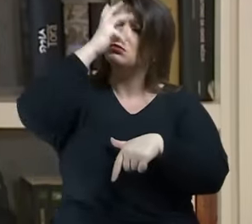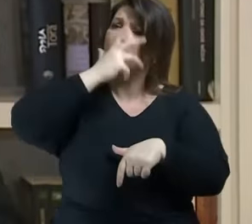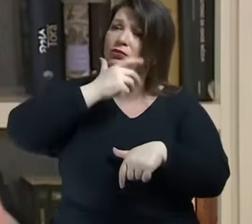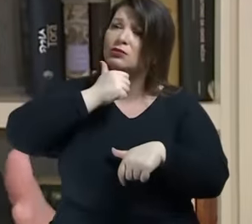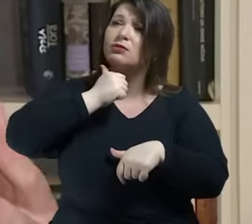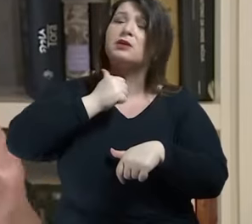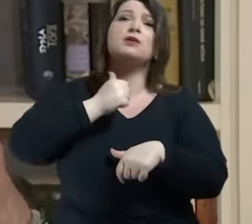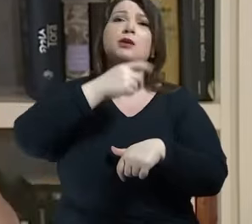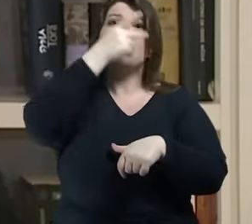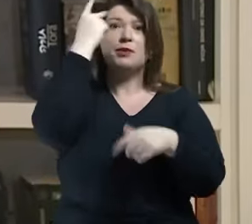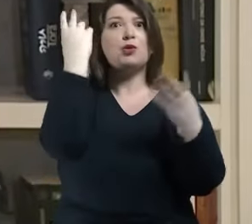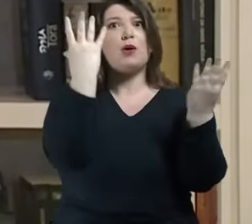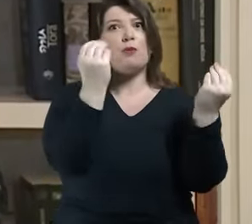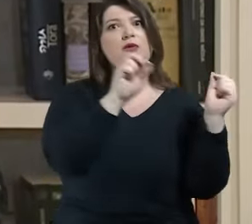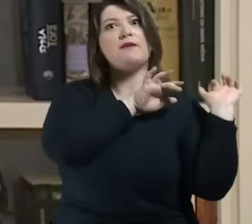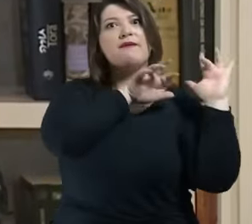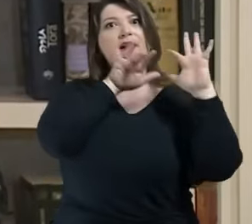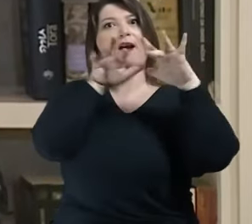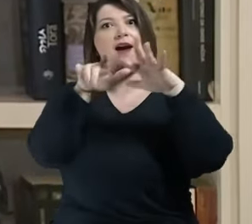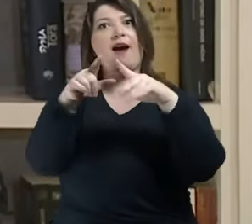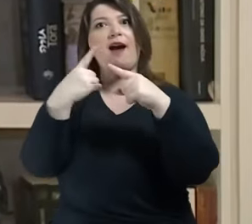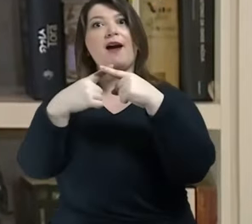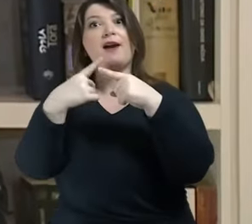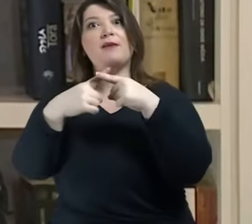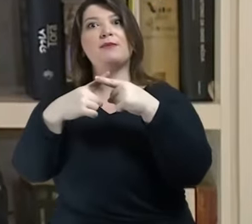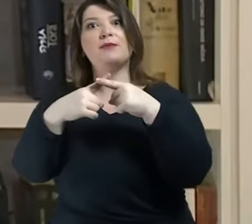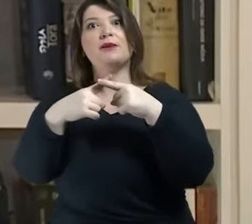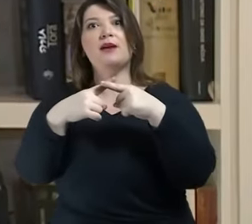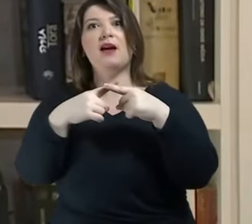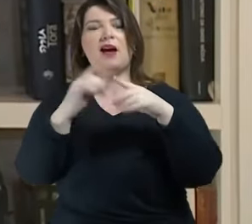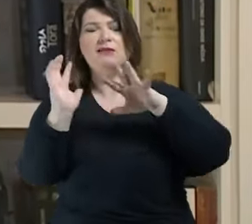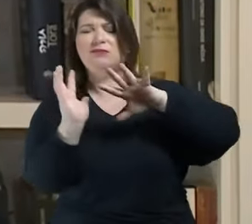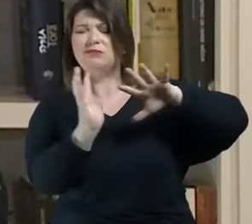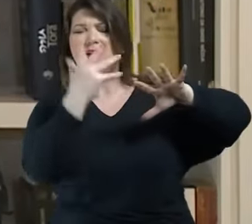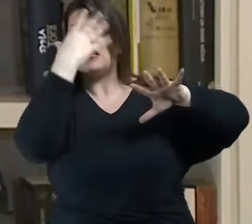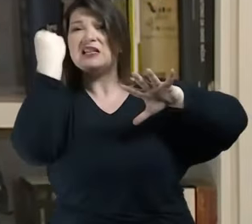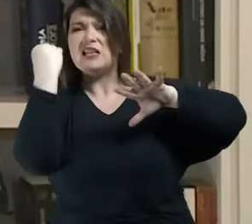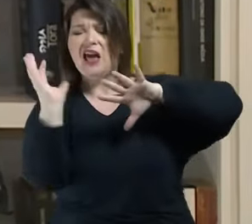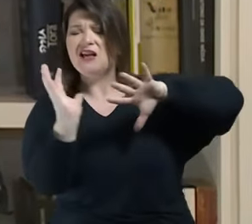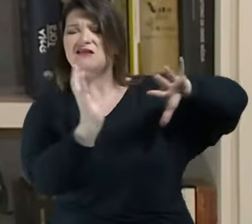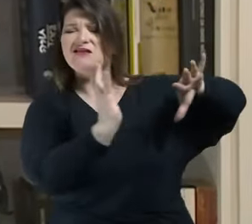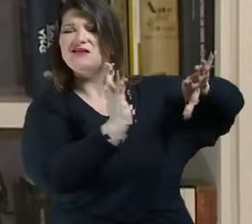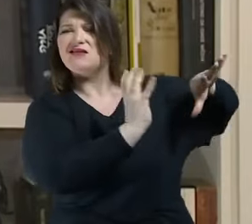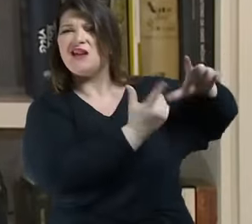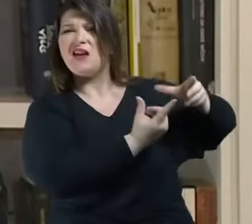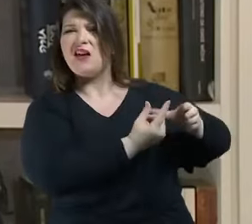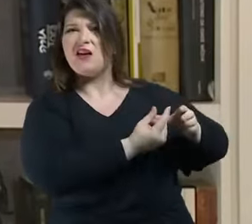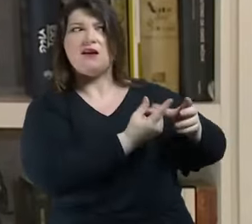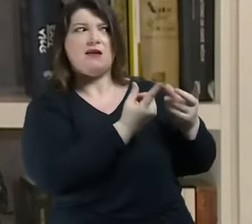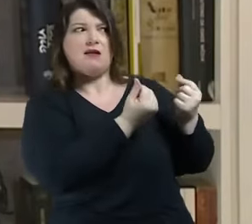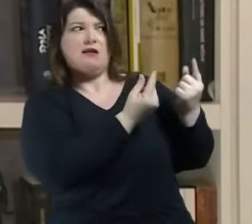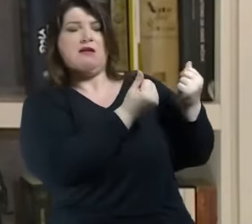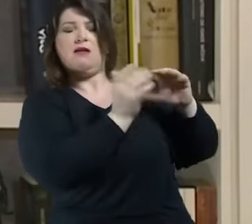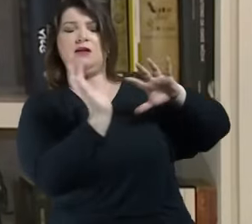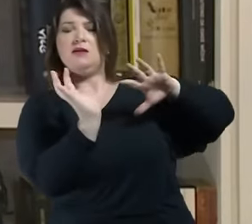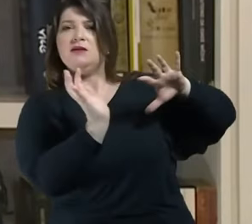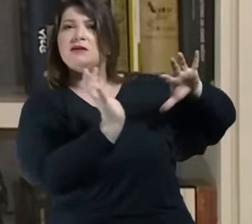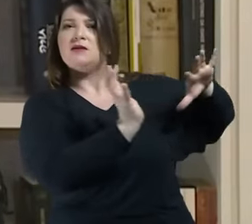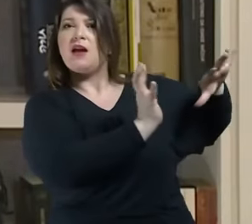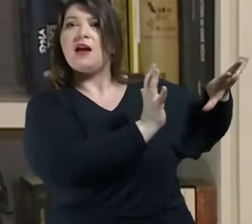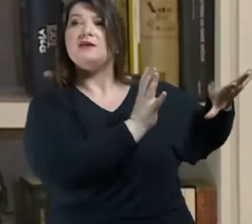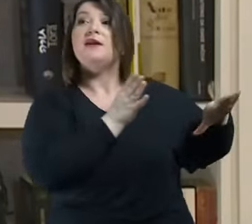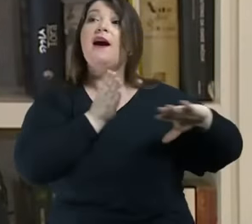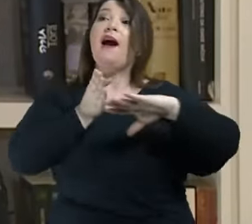para se desprender desse materialismo para se desprender dessa sede de consumo iam fazer retiros de